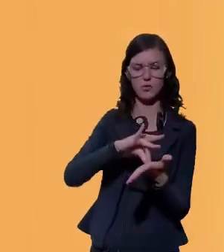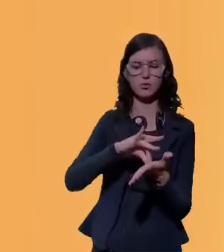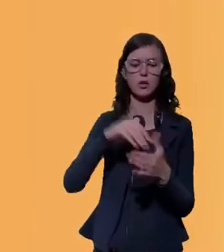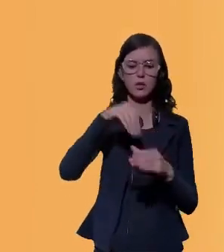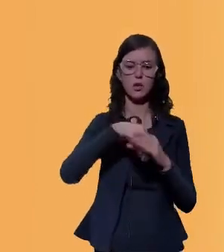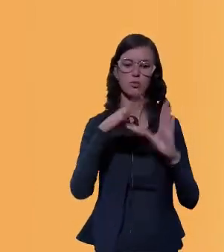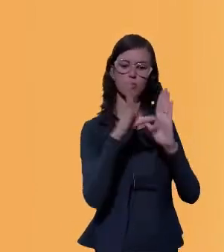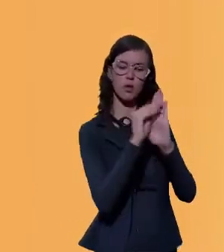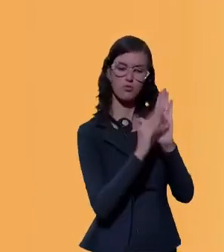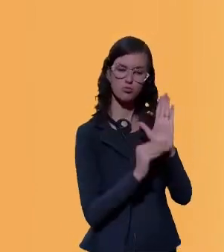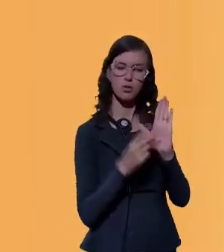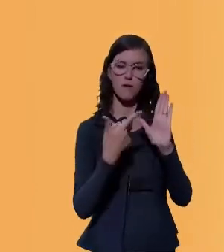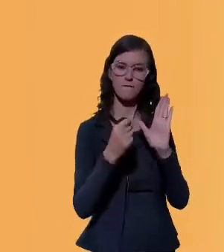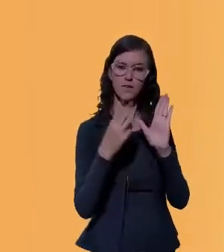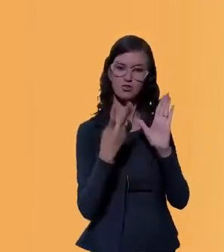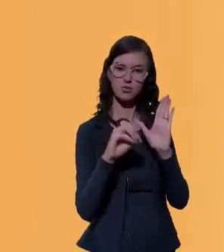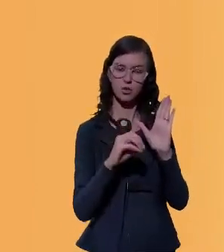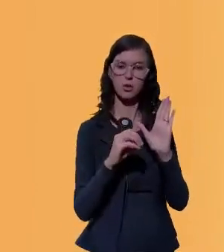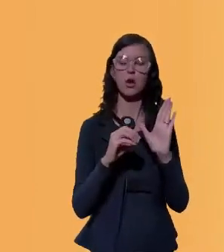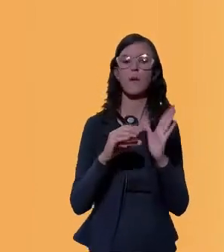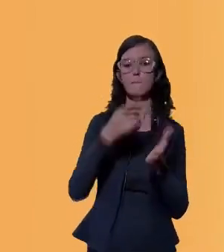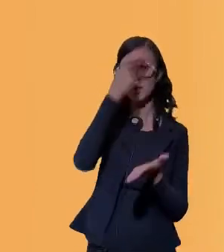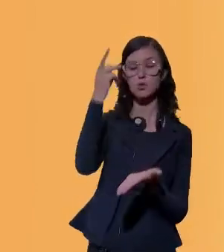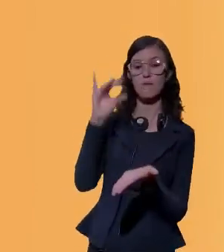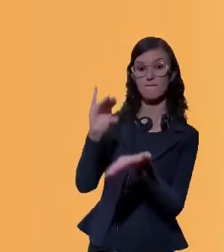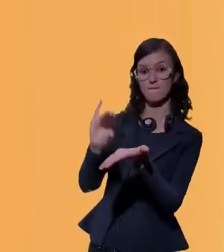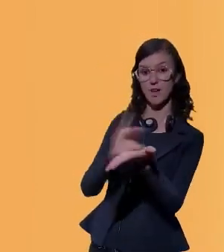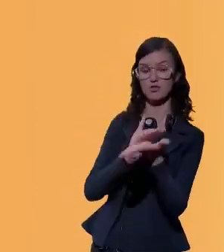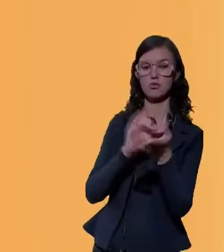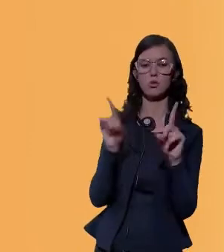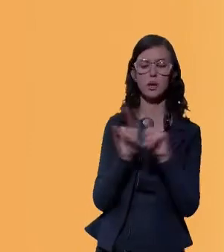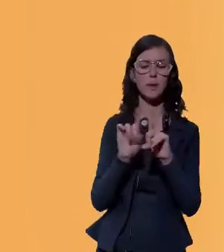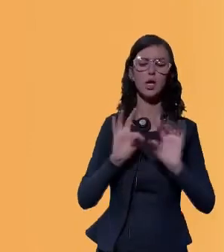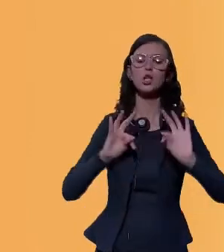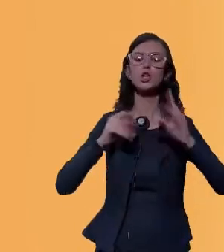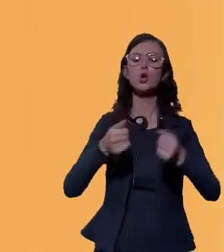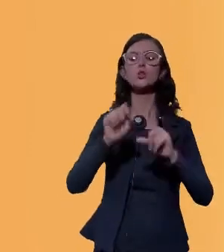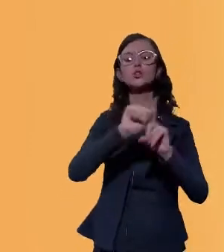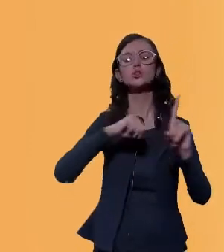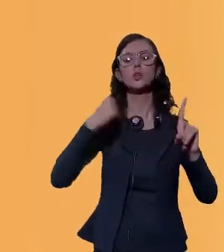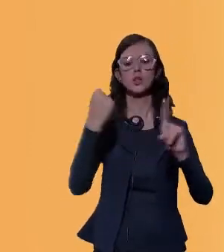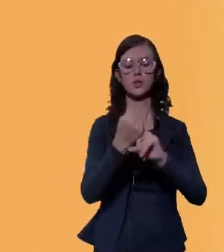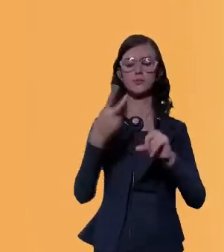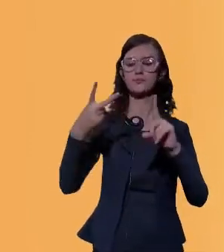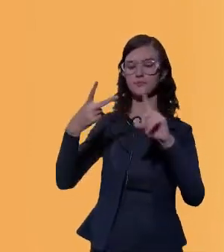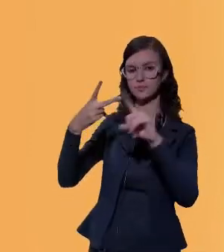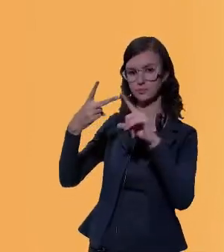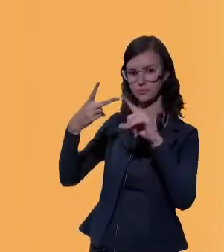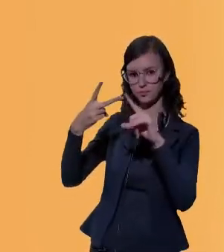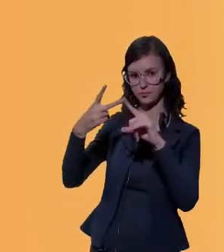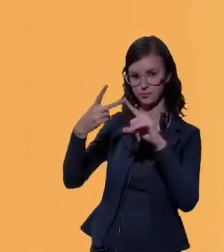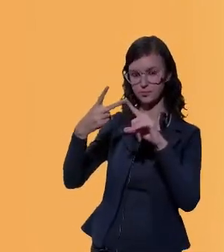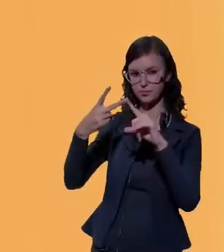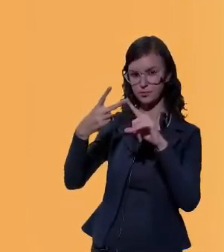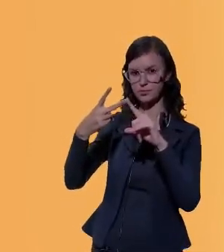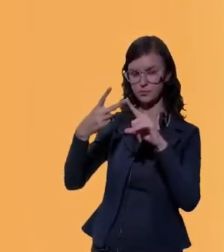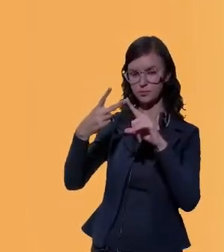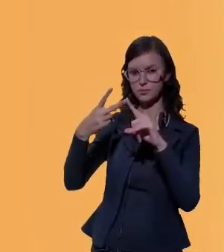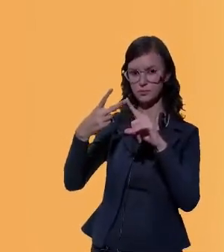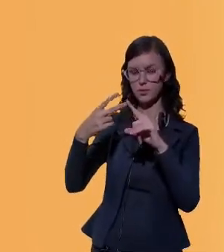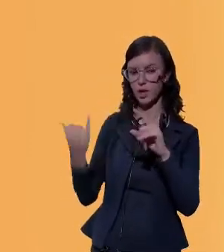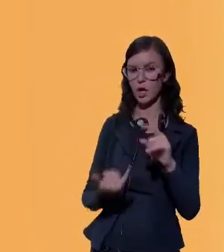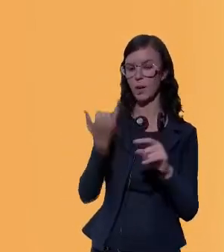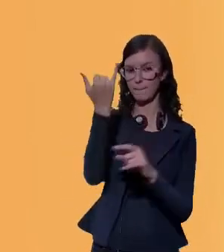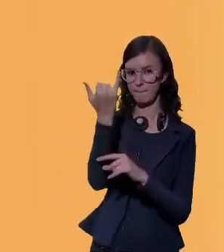2030 não só para os investidores, mas também para toda a sociedade. O segundo aspecto importante